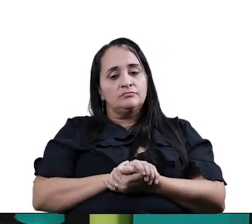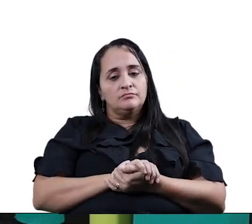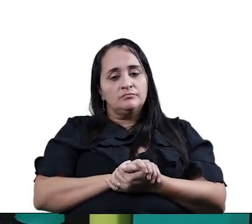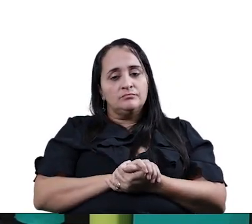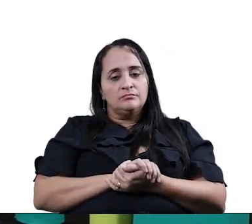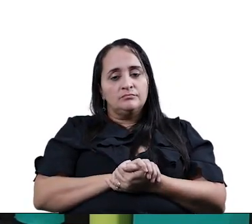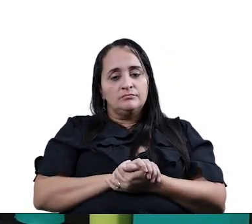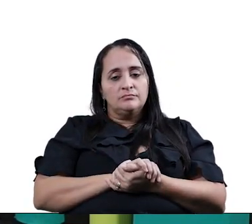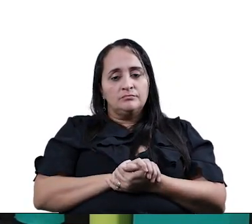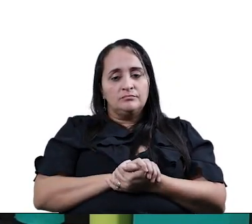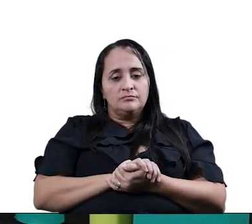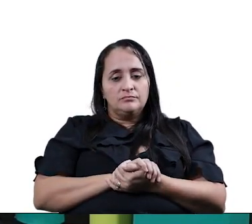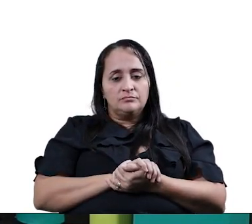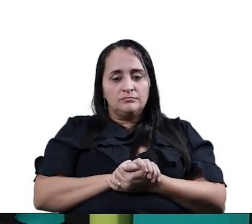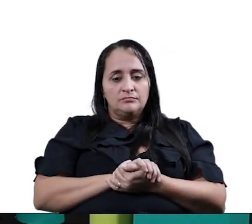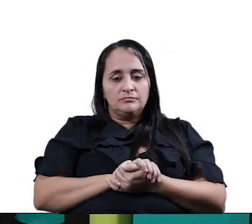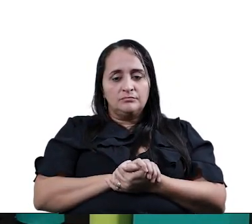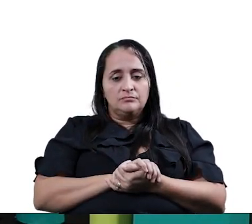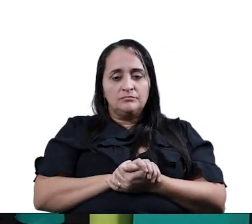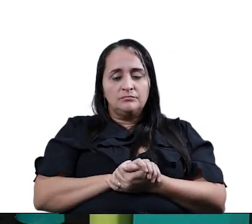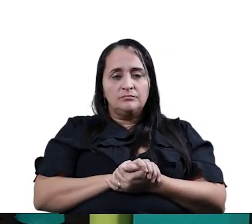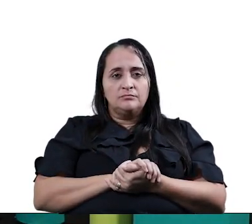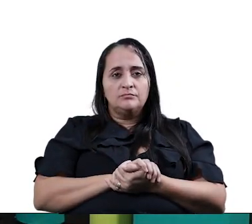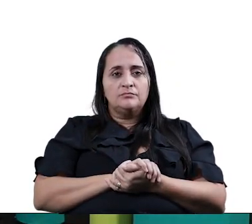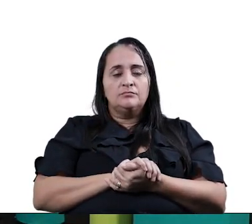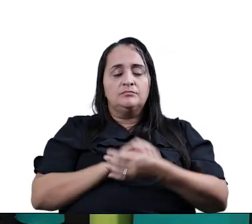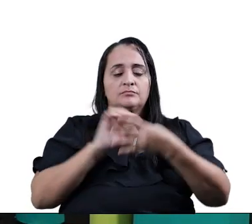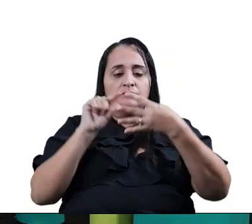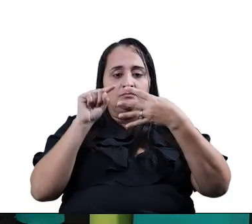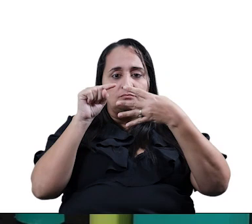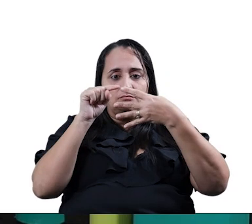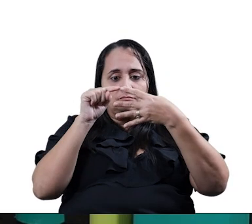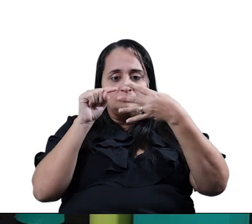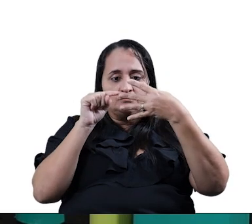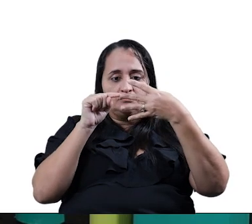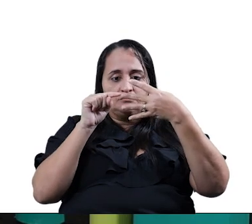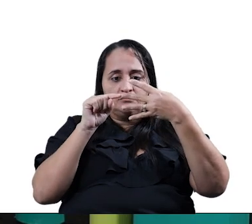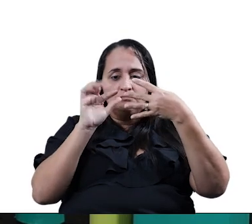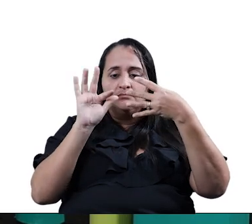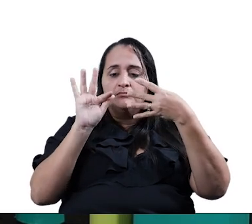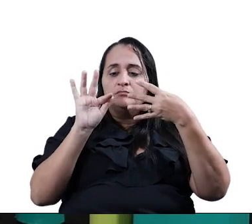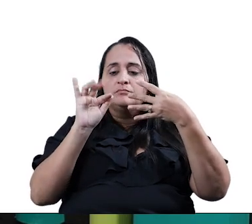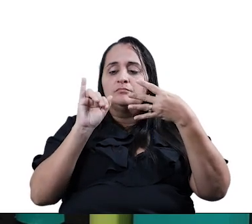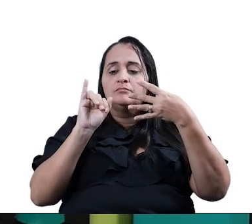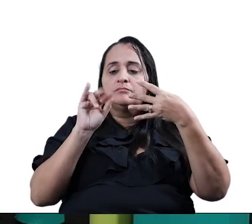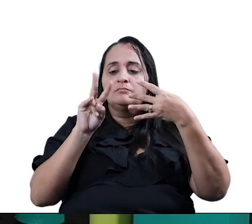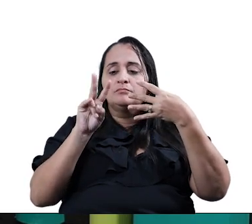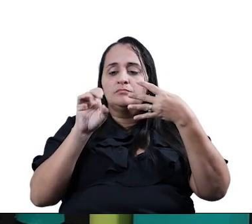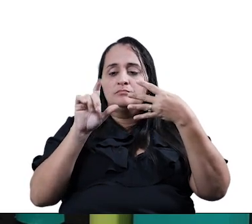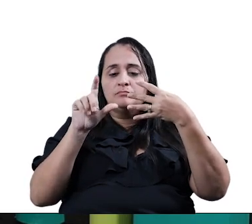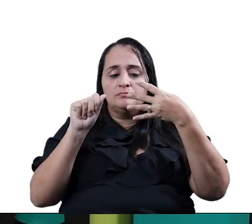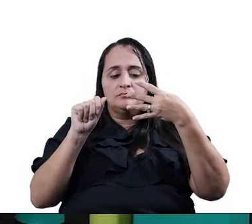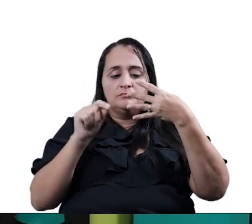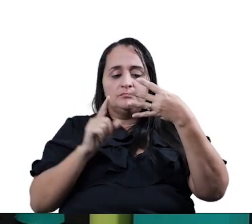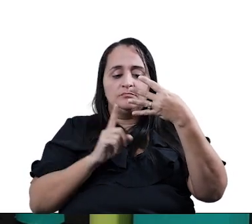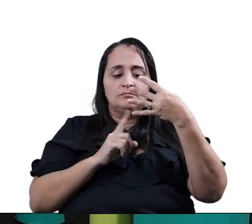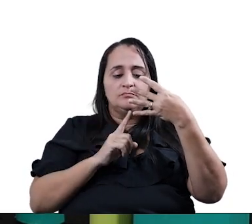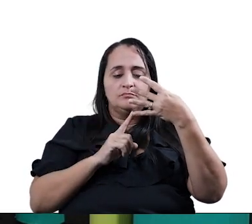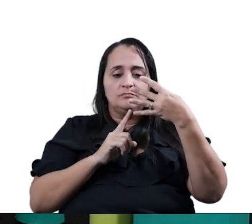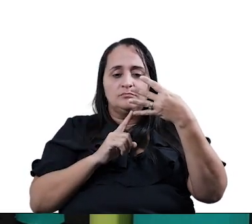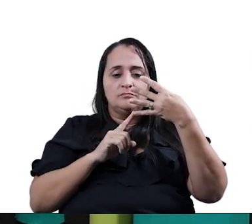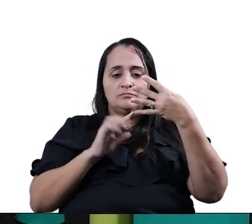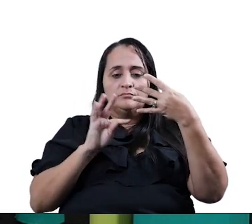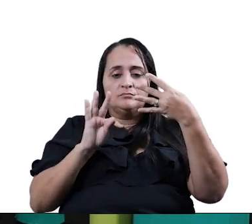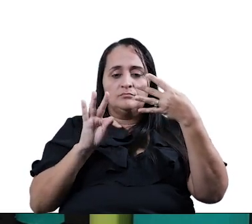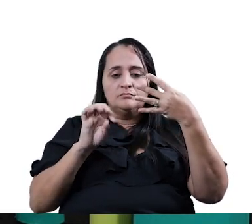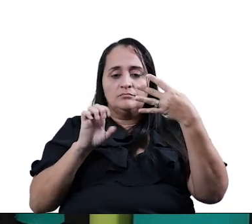O segundo O segundo Verso Aqui ó Fivela E o quarto